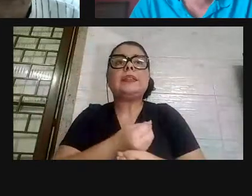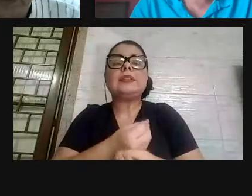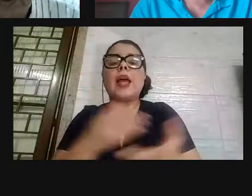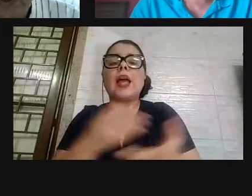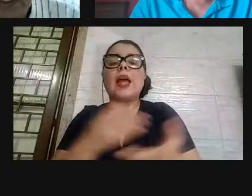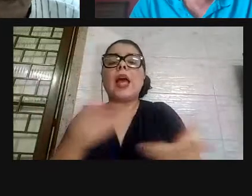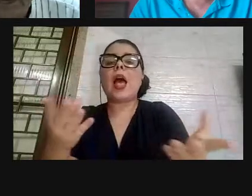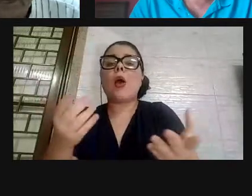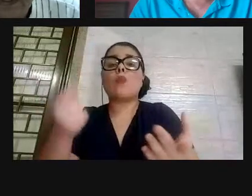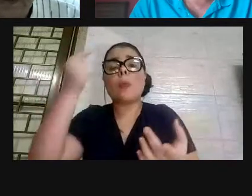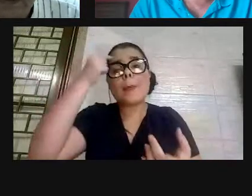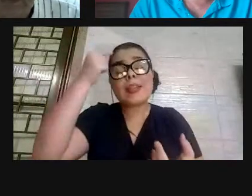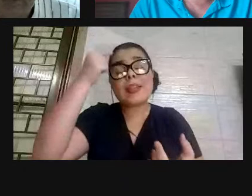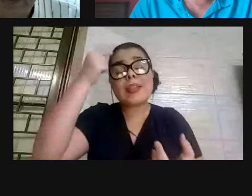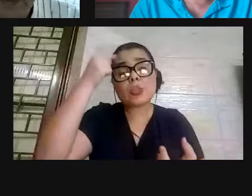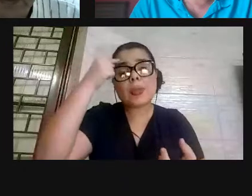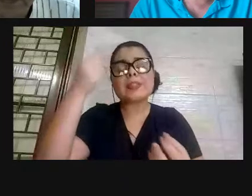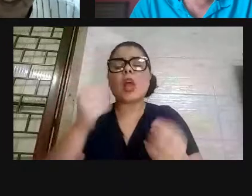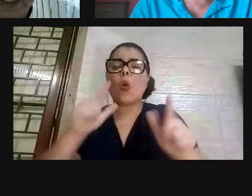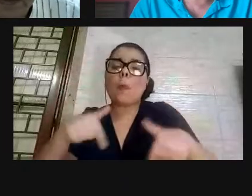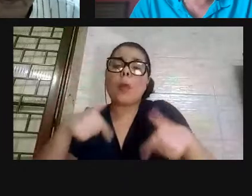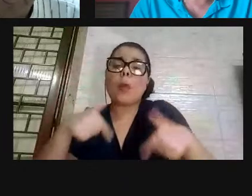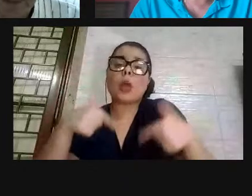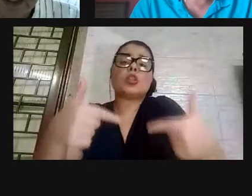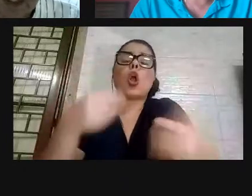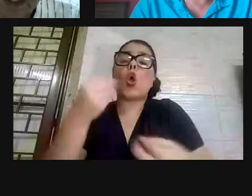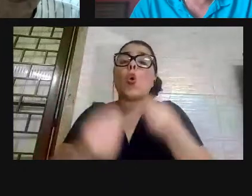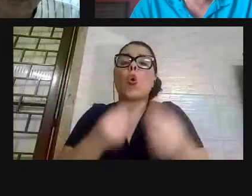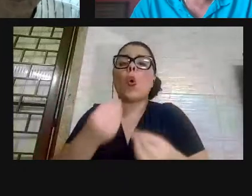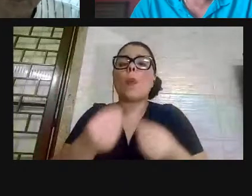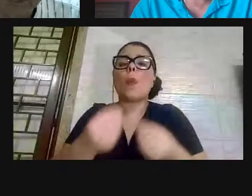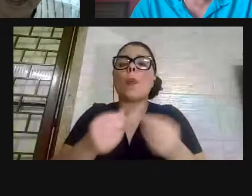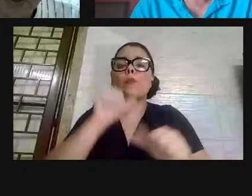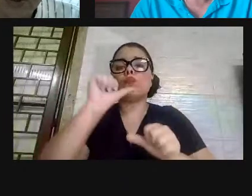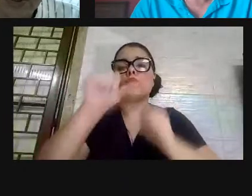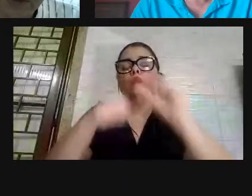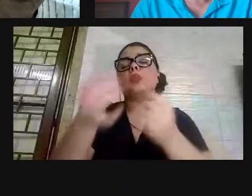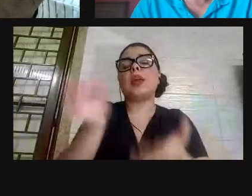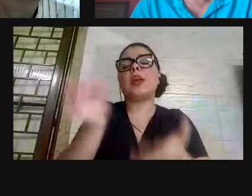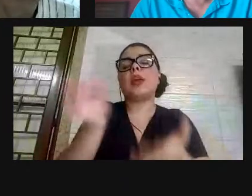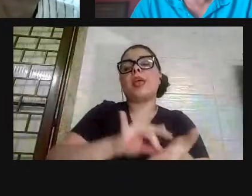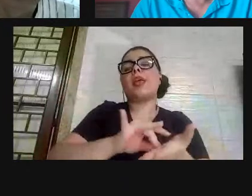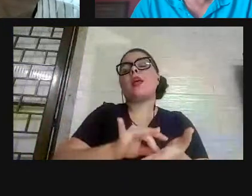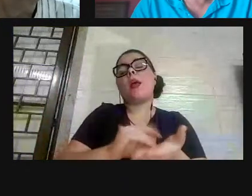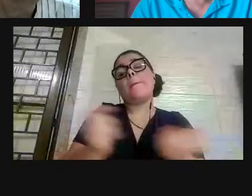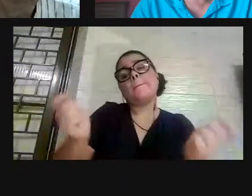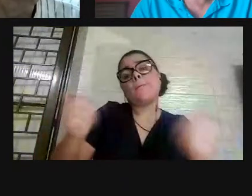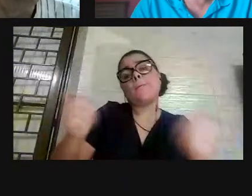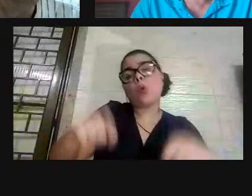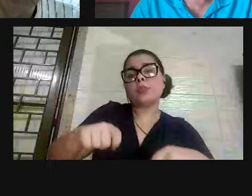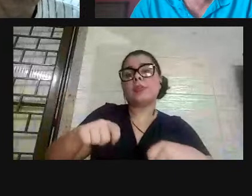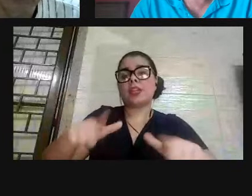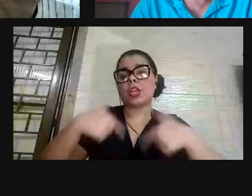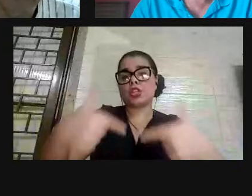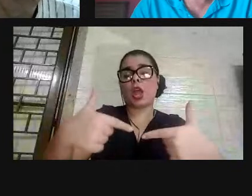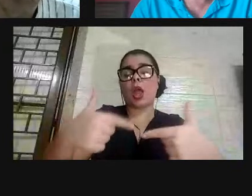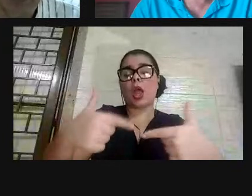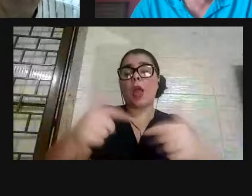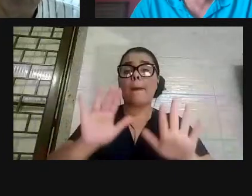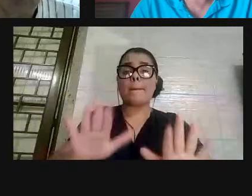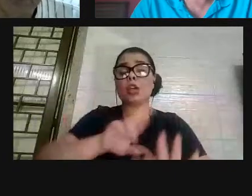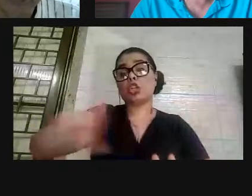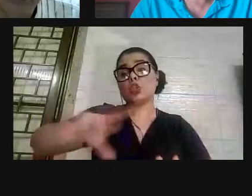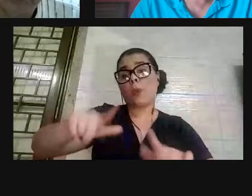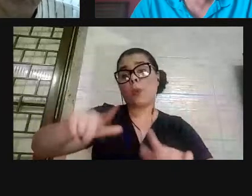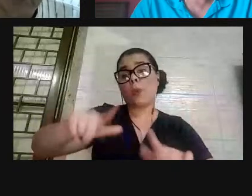pensar, o modo de agir, é a capacidade de interferir na realidade, é a possibilidade de agir, mas não é um agir